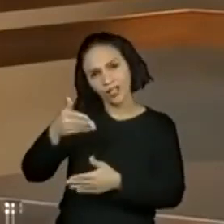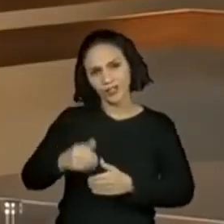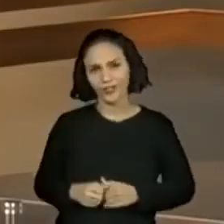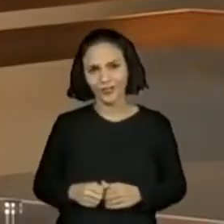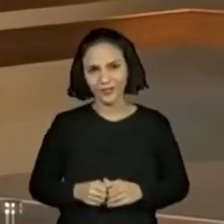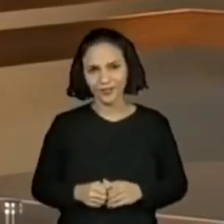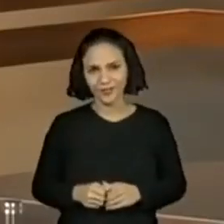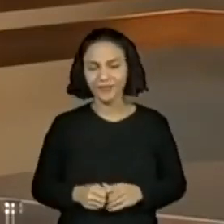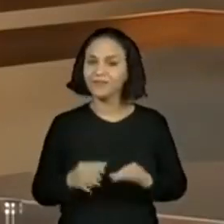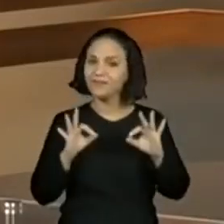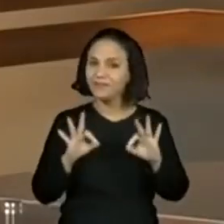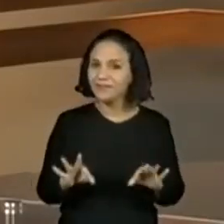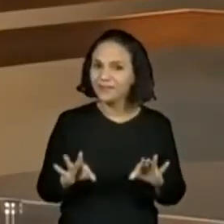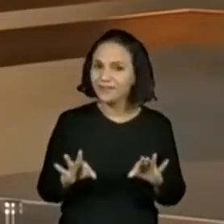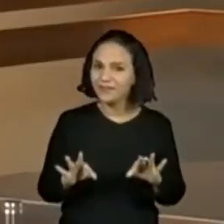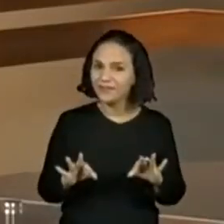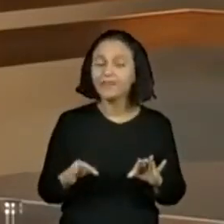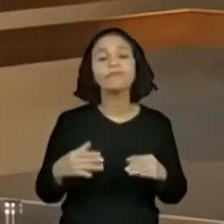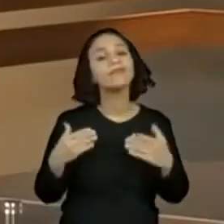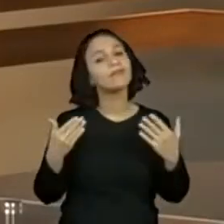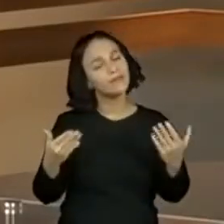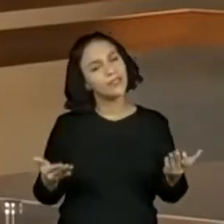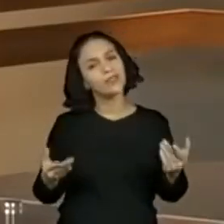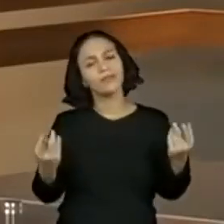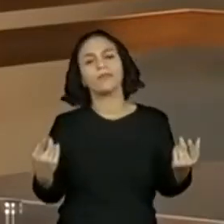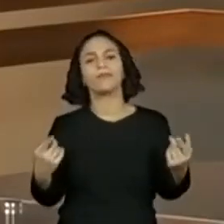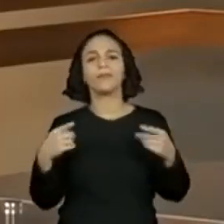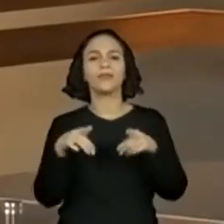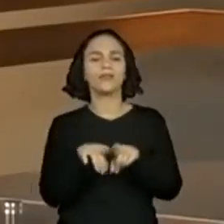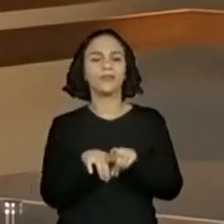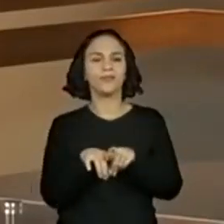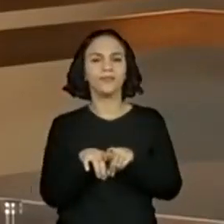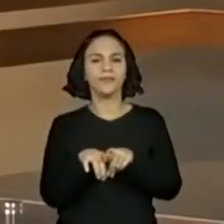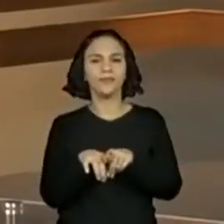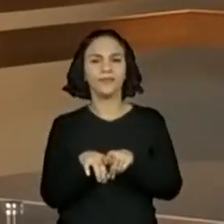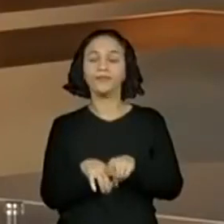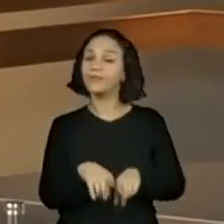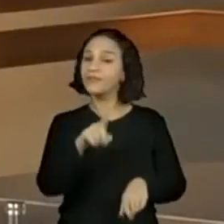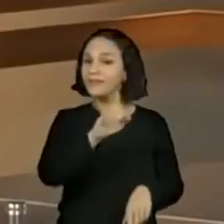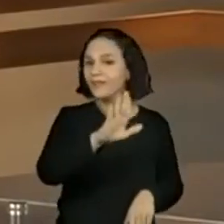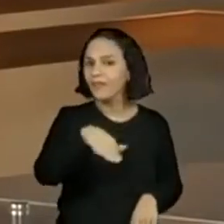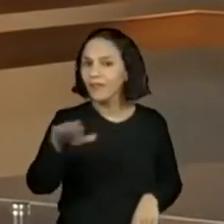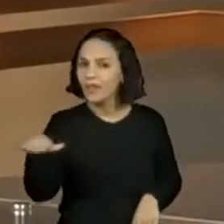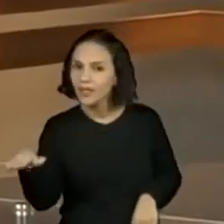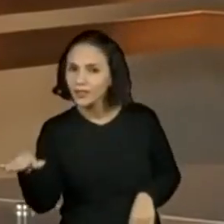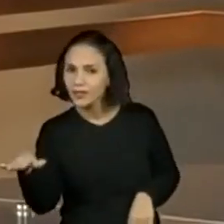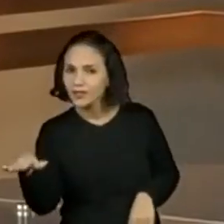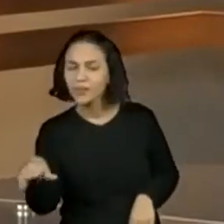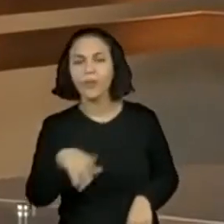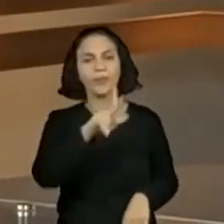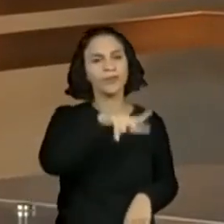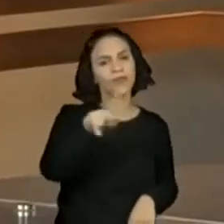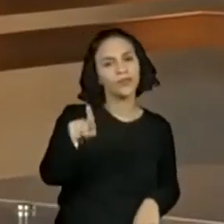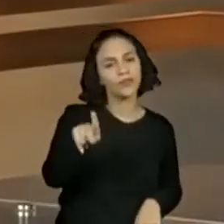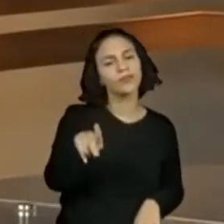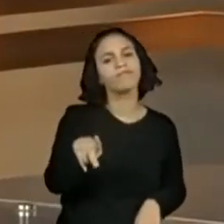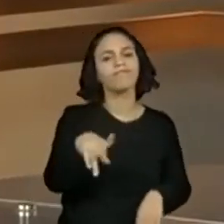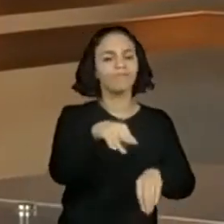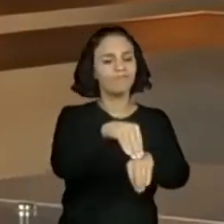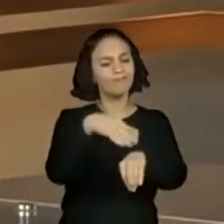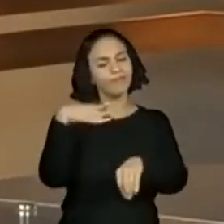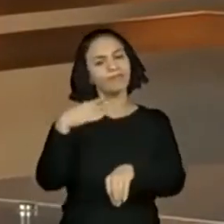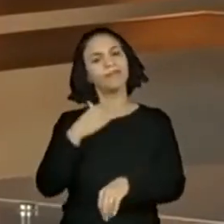chat. Certo? É assim, é uma parceria. O aluno contribui daí, o professor traz a contribuição para mim